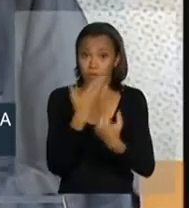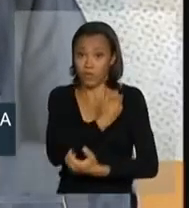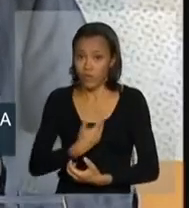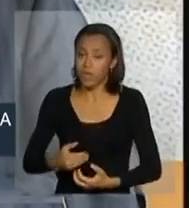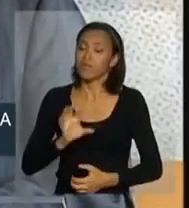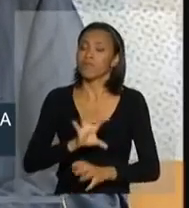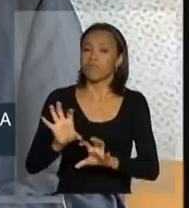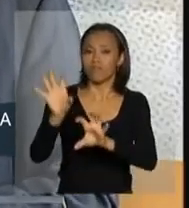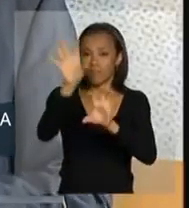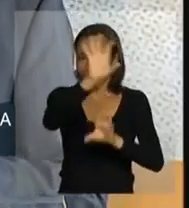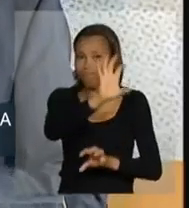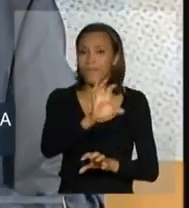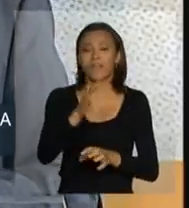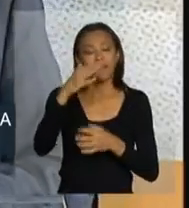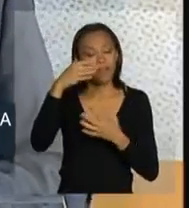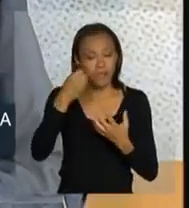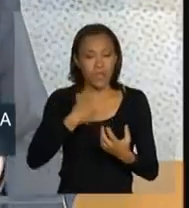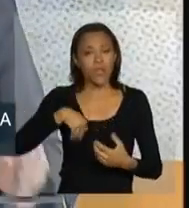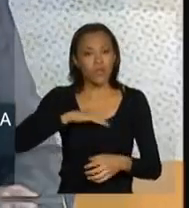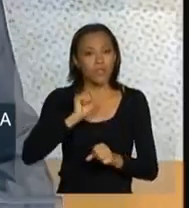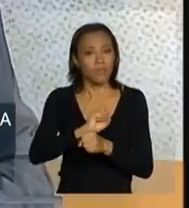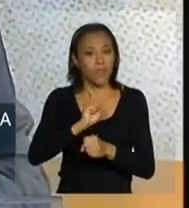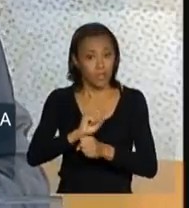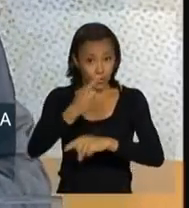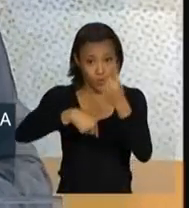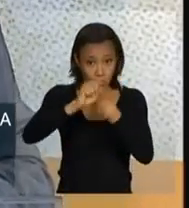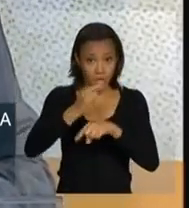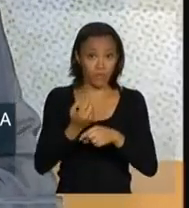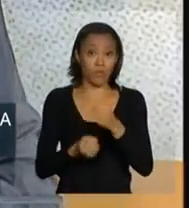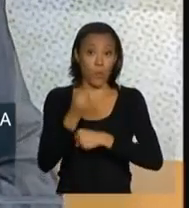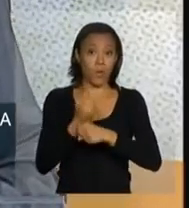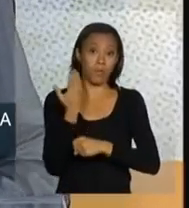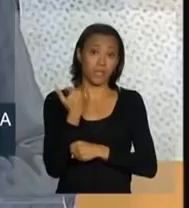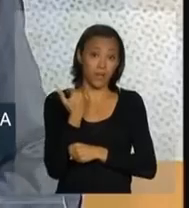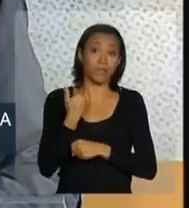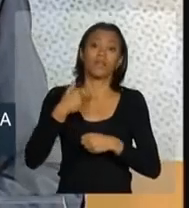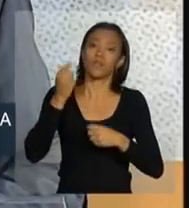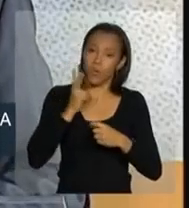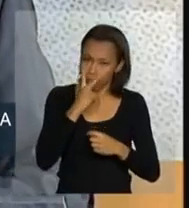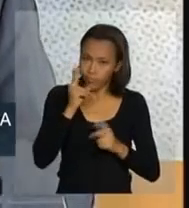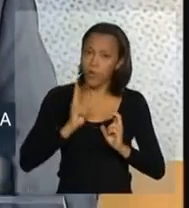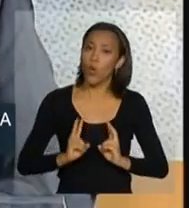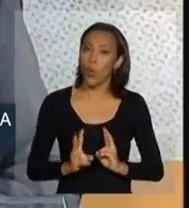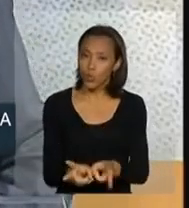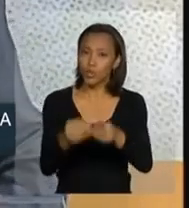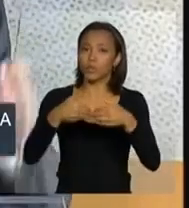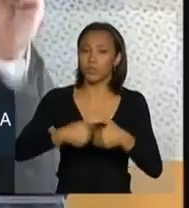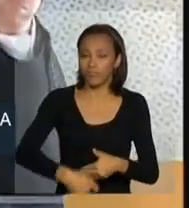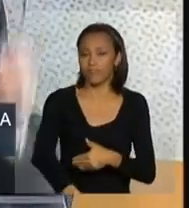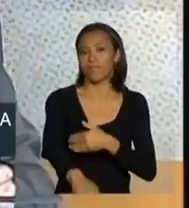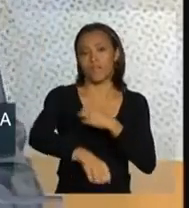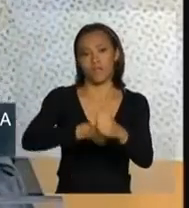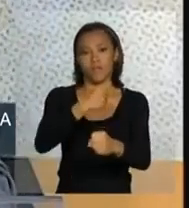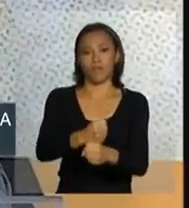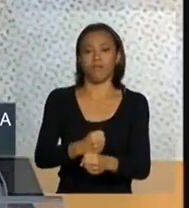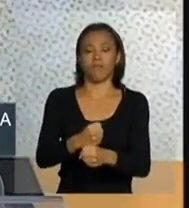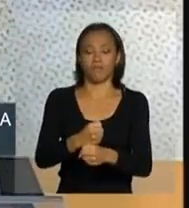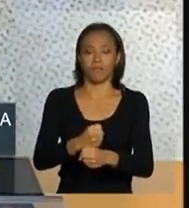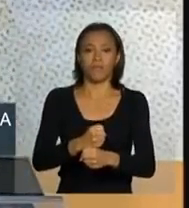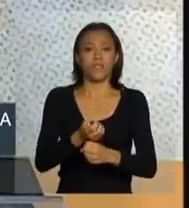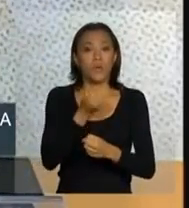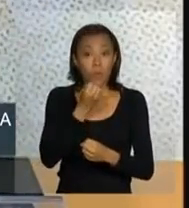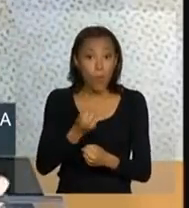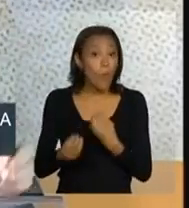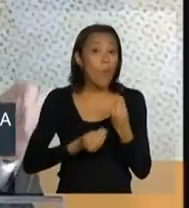polícias, porque realmente espero que o êxito que tivemos no ano passado seja repetido este ano. E como será a